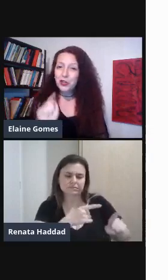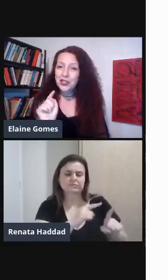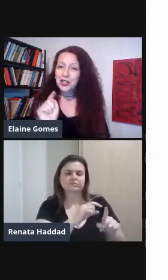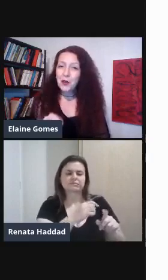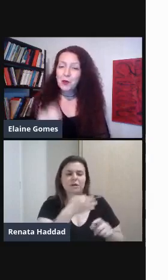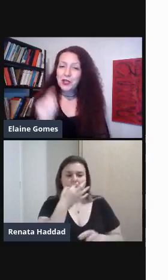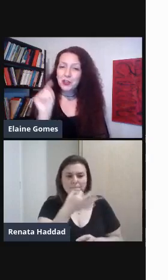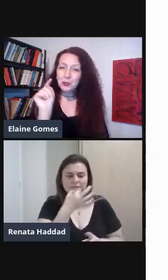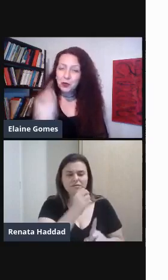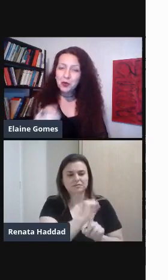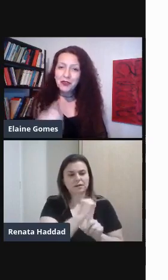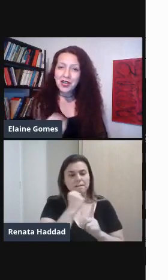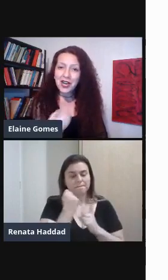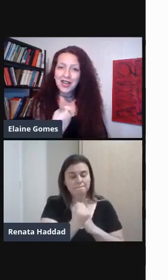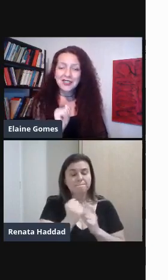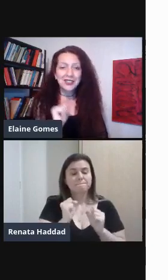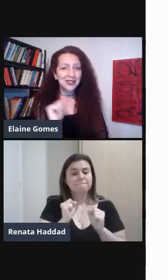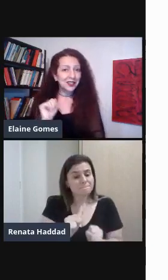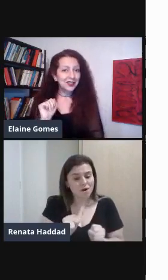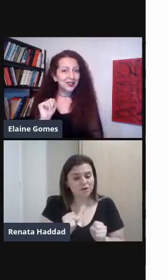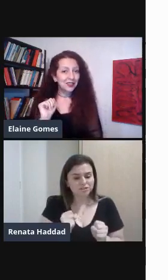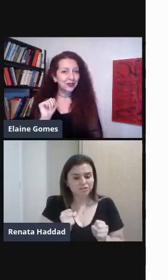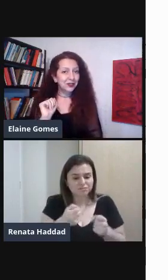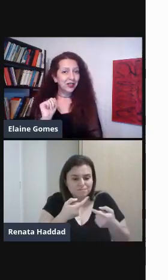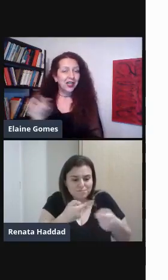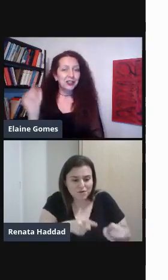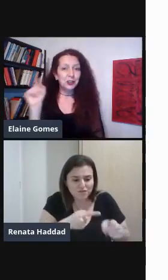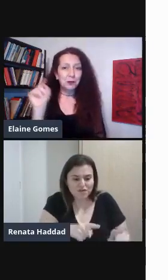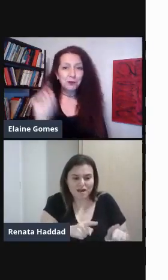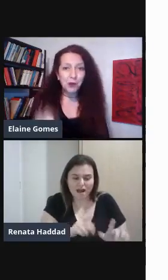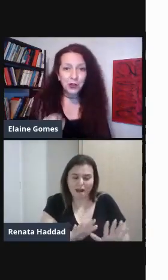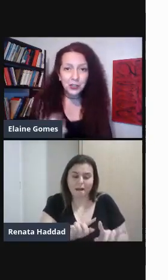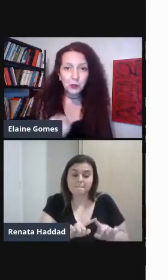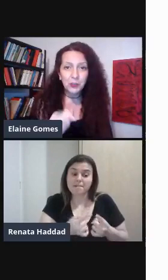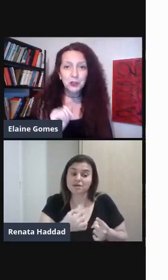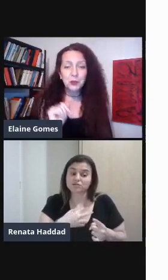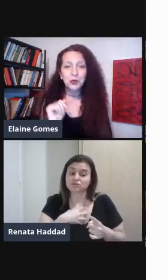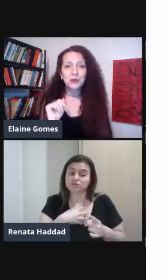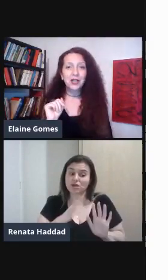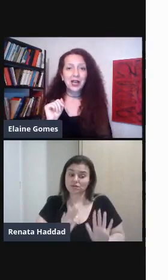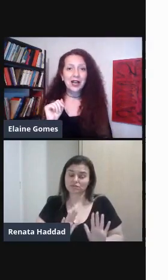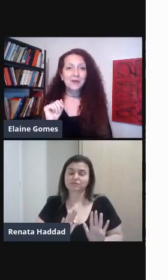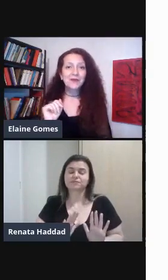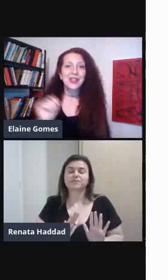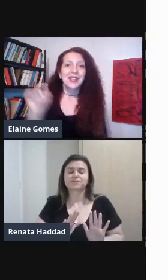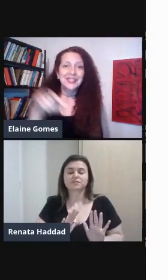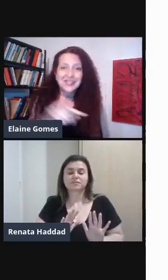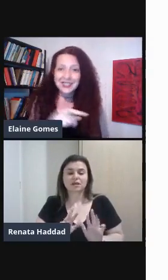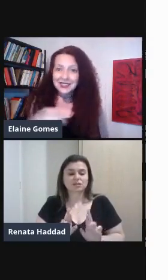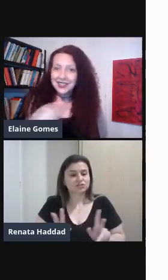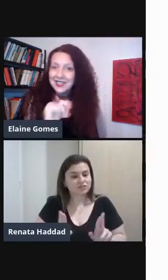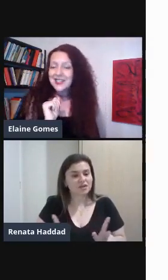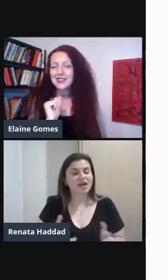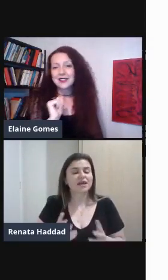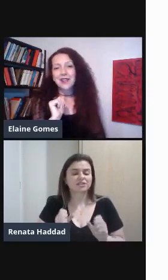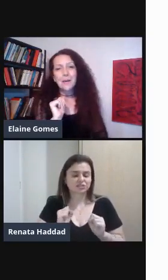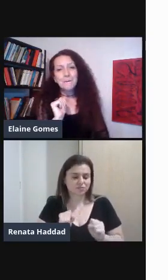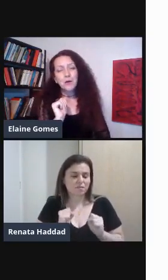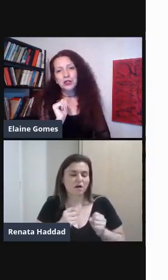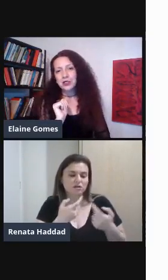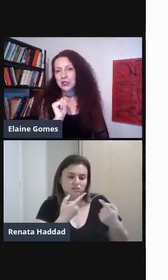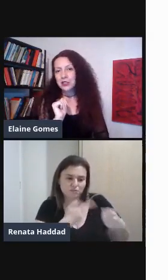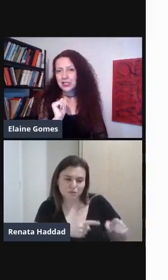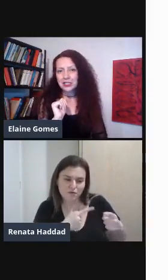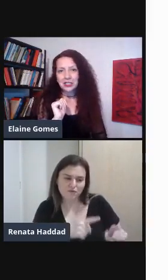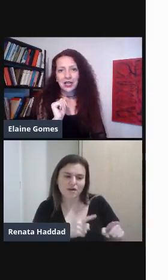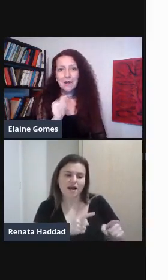pode realmente Provocar Sem ser agressivo A gente pode realmente Provocar Nas entrelinhas É